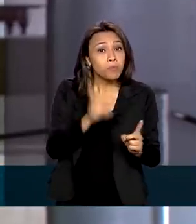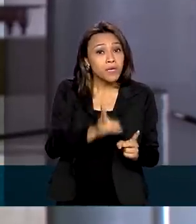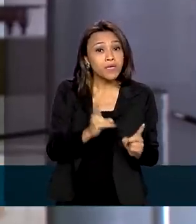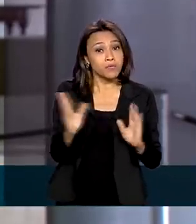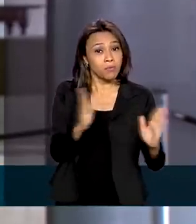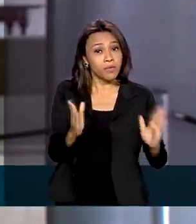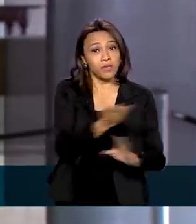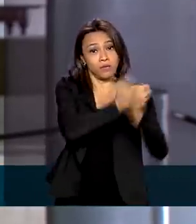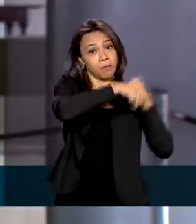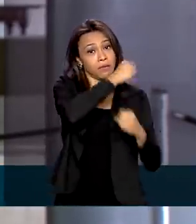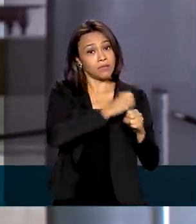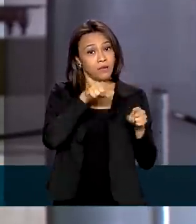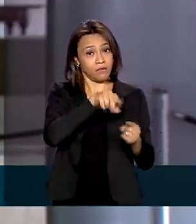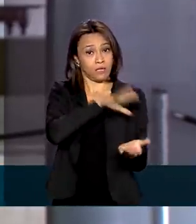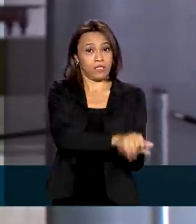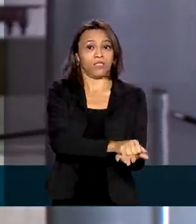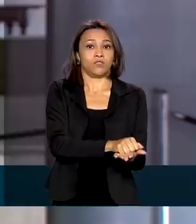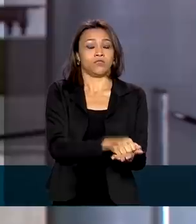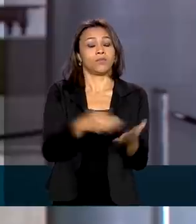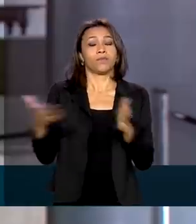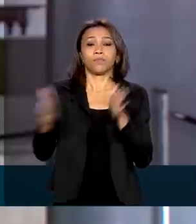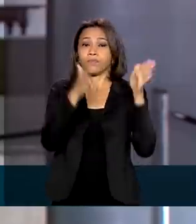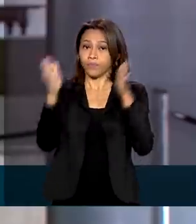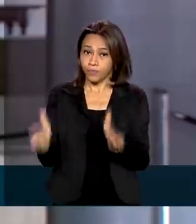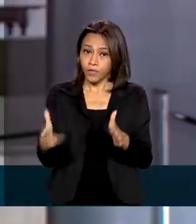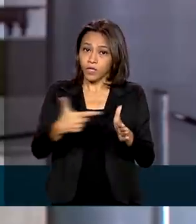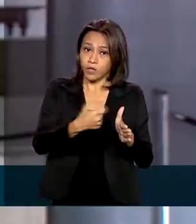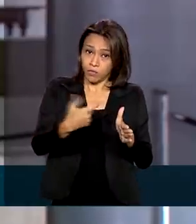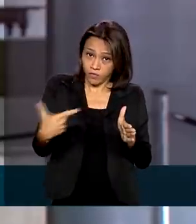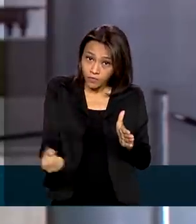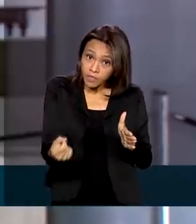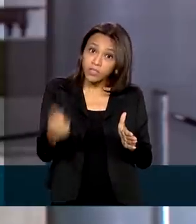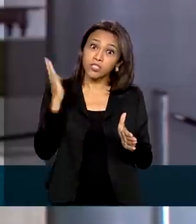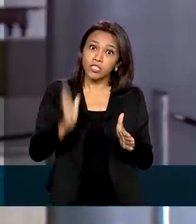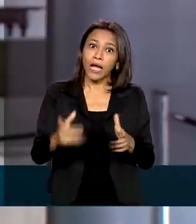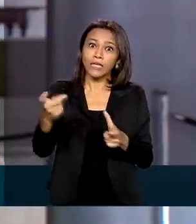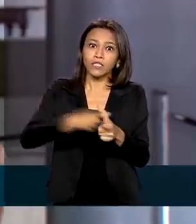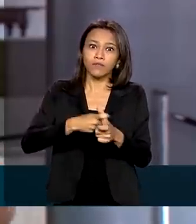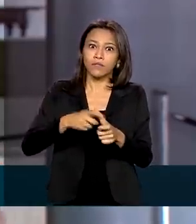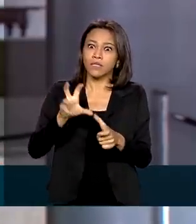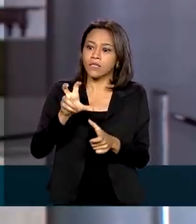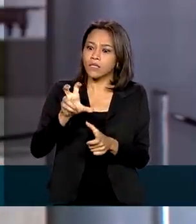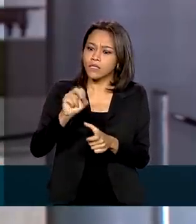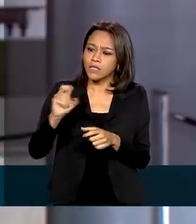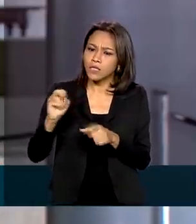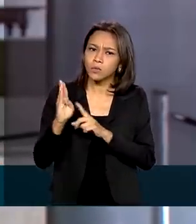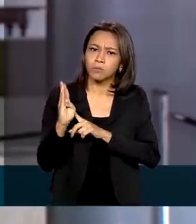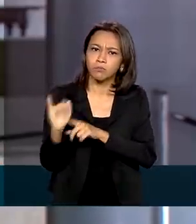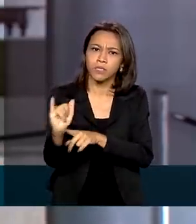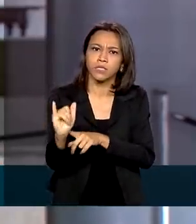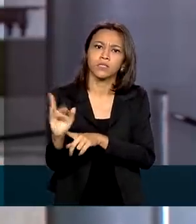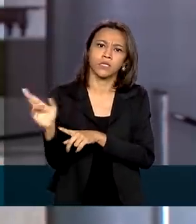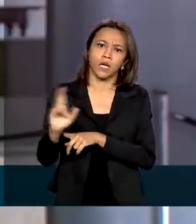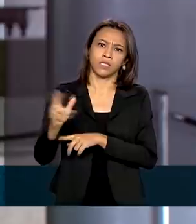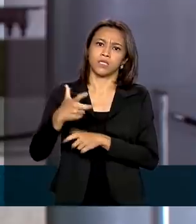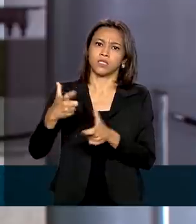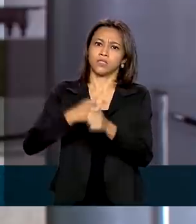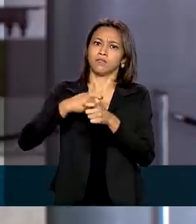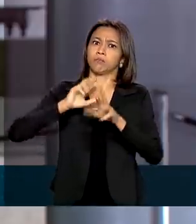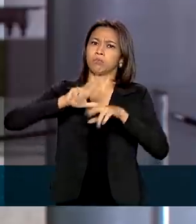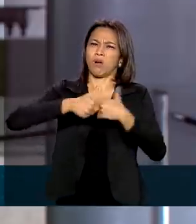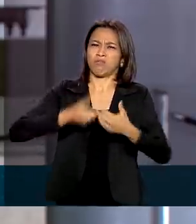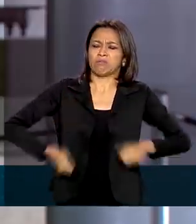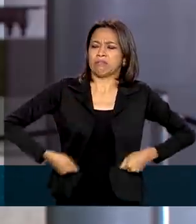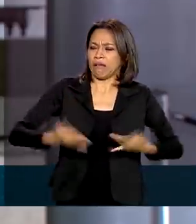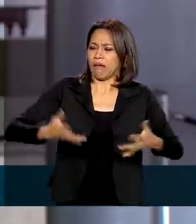período do ano passado. Em 2020, a dívida primária já passa dos R 500 bilhões impulsionada pelos